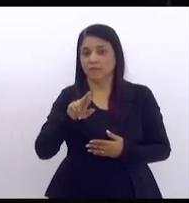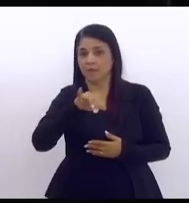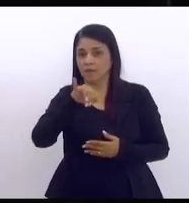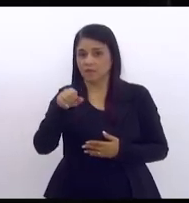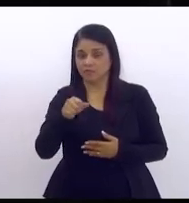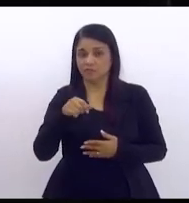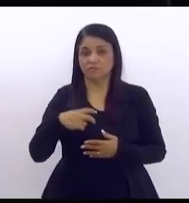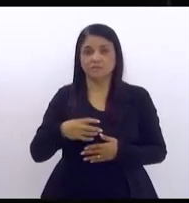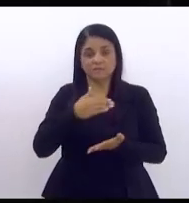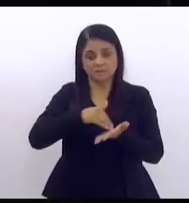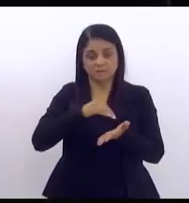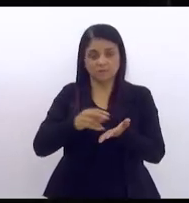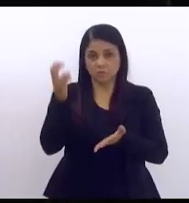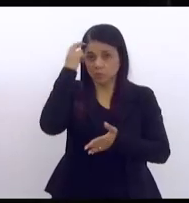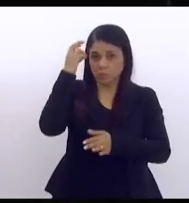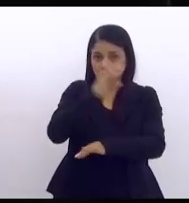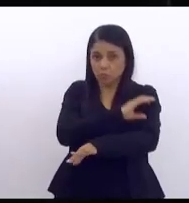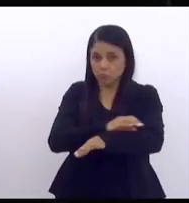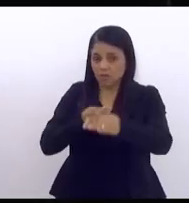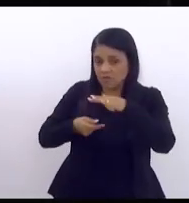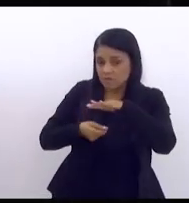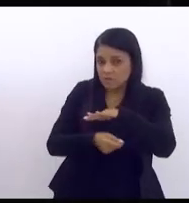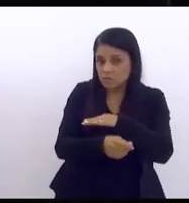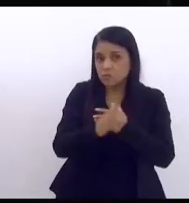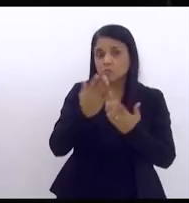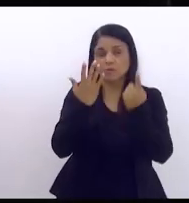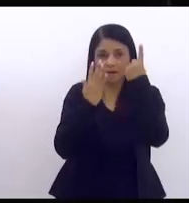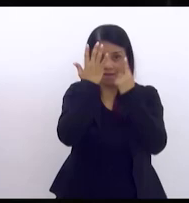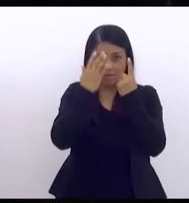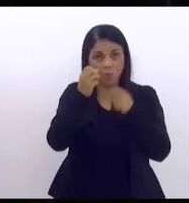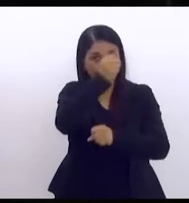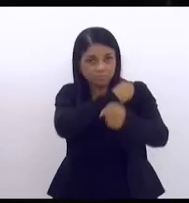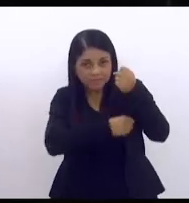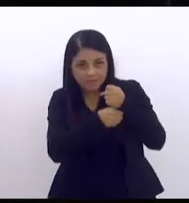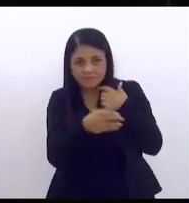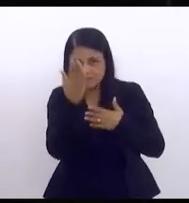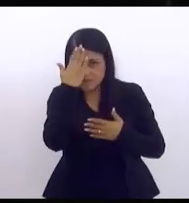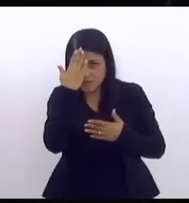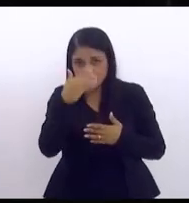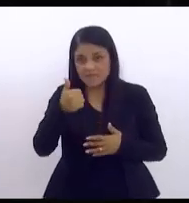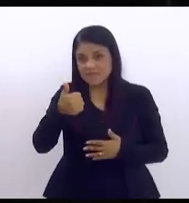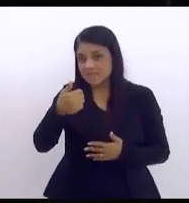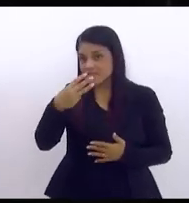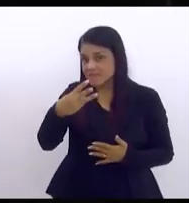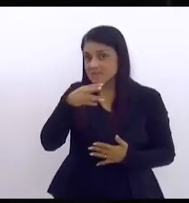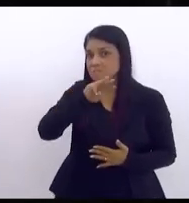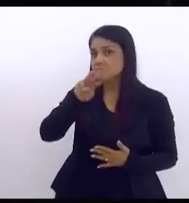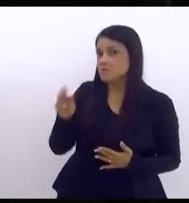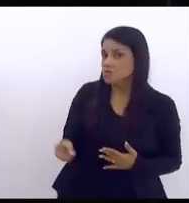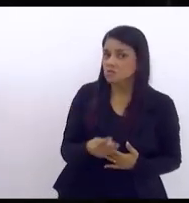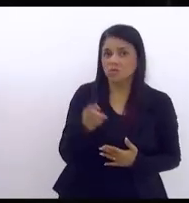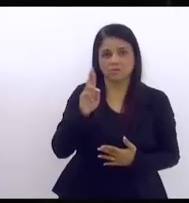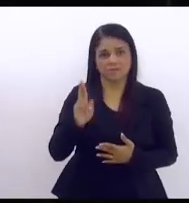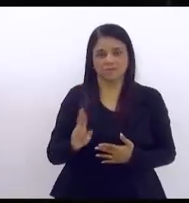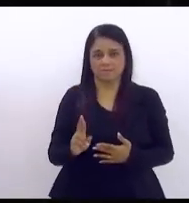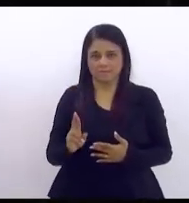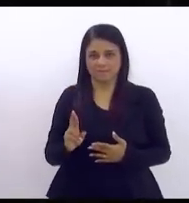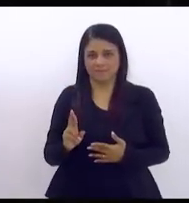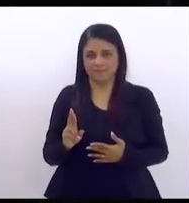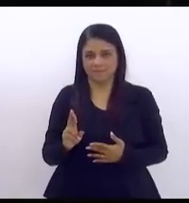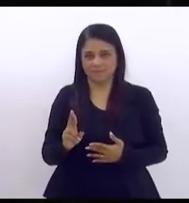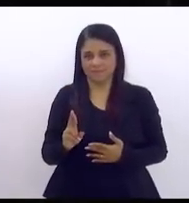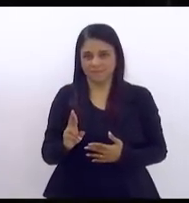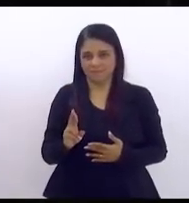investiu no carnaval ano passado 13 milhões 13